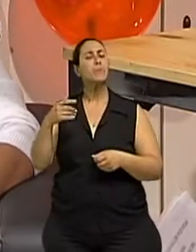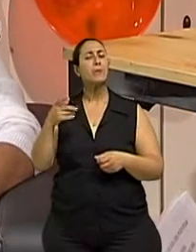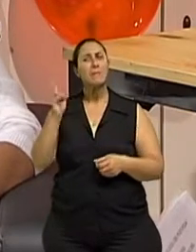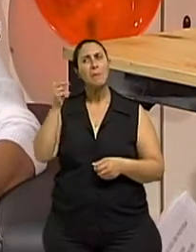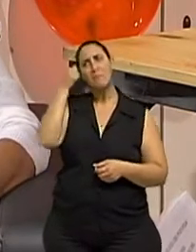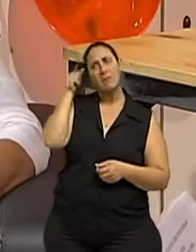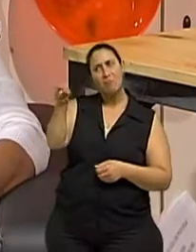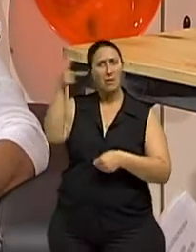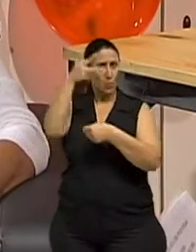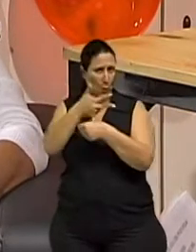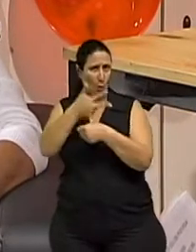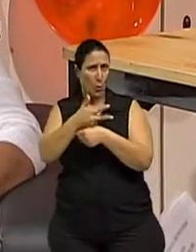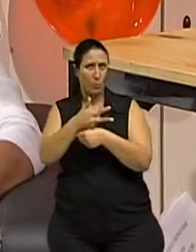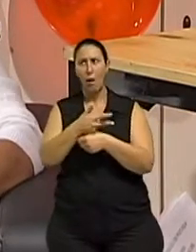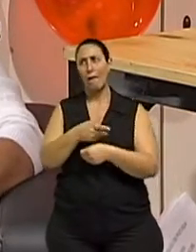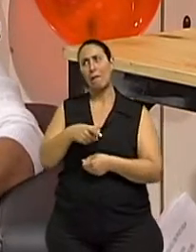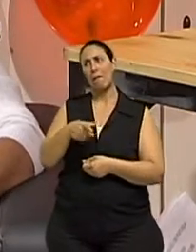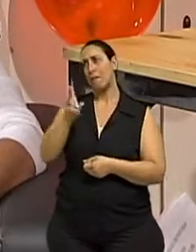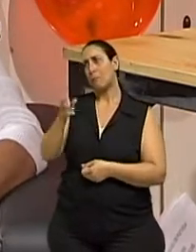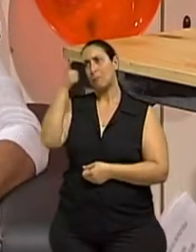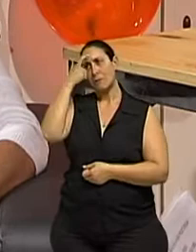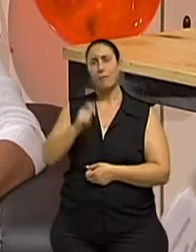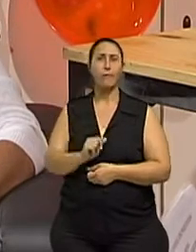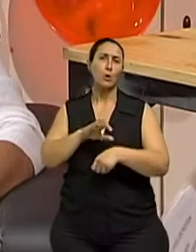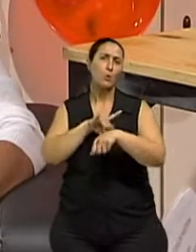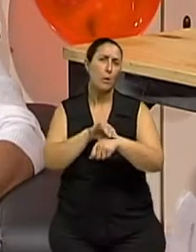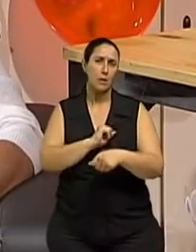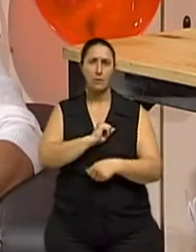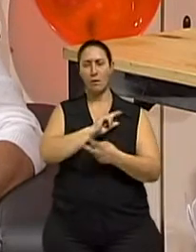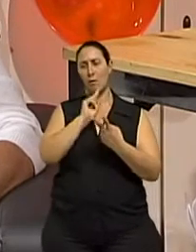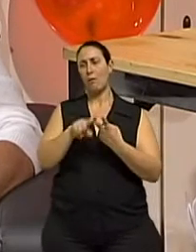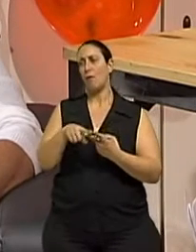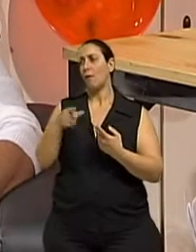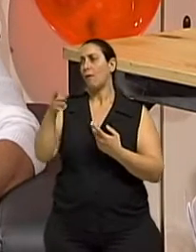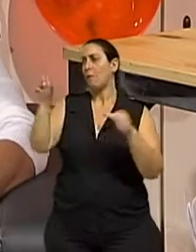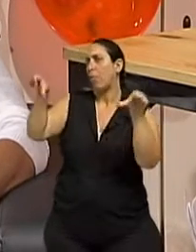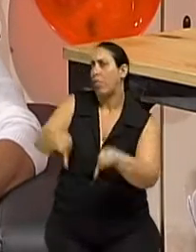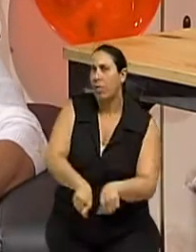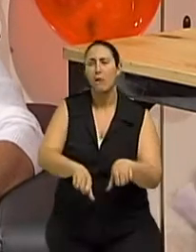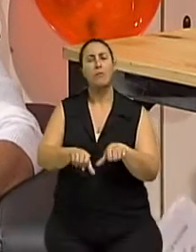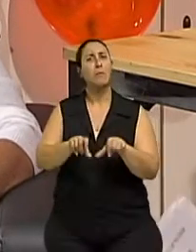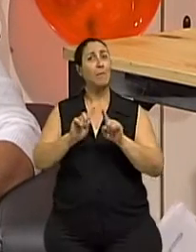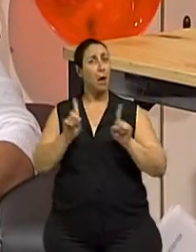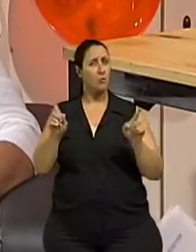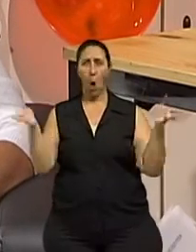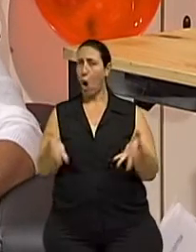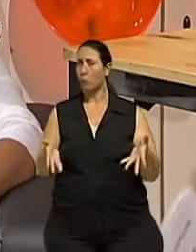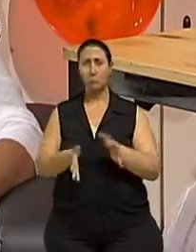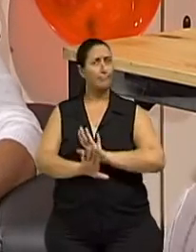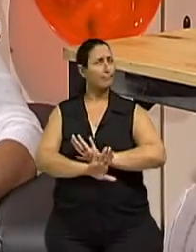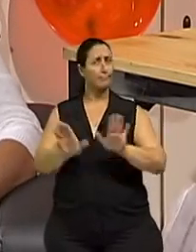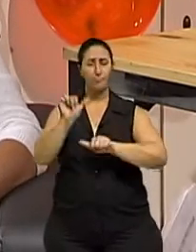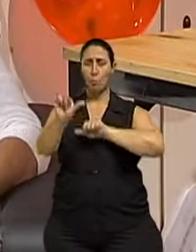idoso e pensava em problemas de doença, declínio. Hoje não. Hoje nós pensamos é na pessoa,